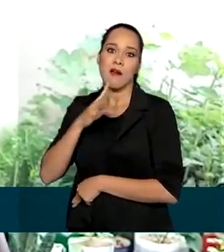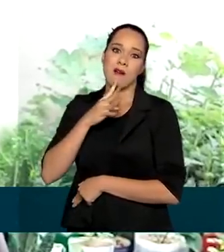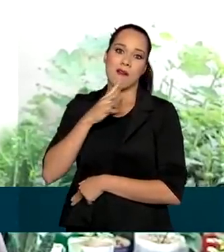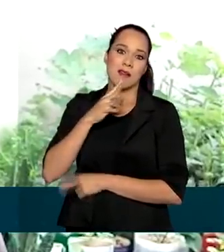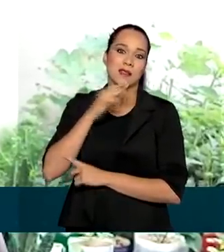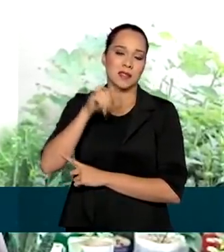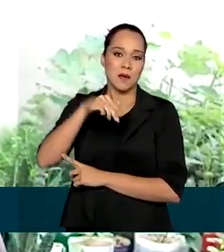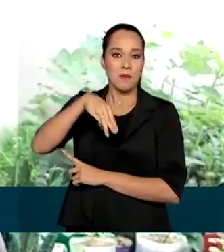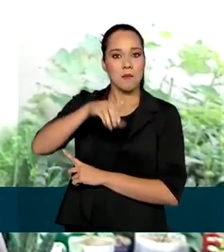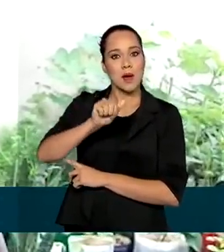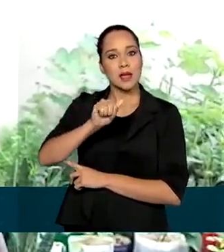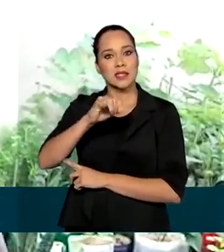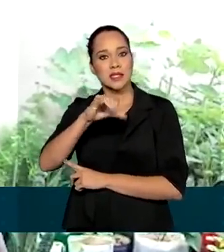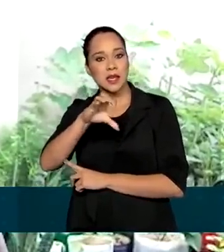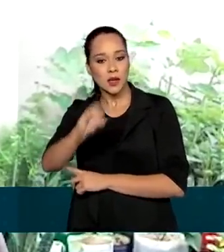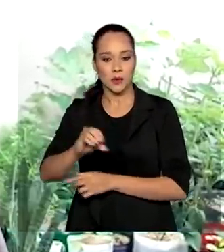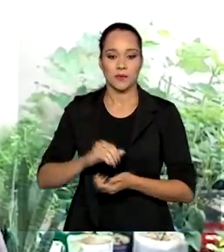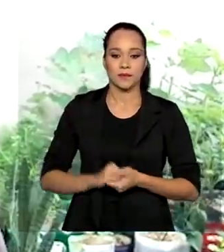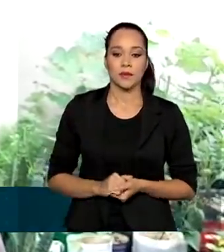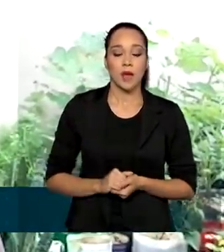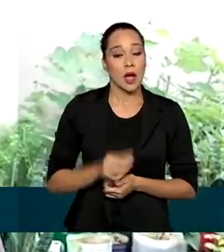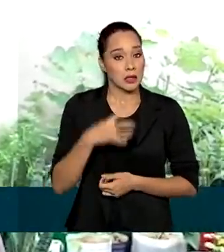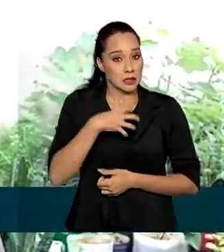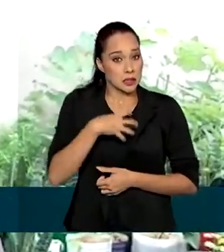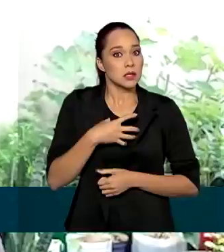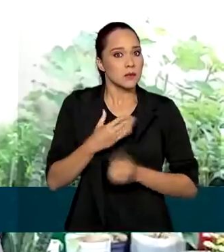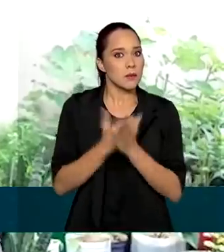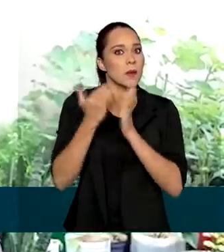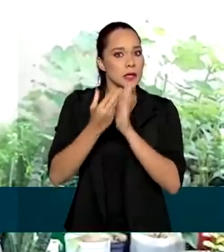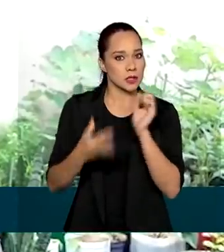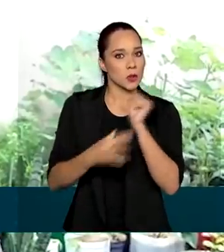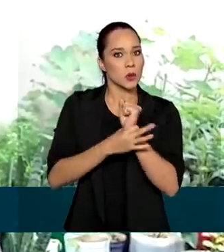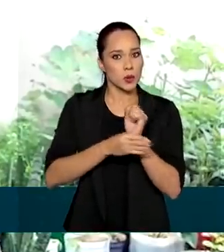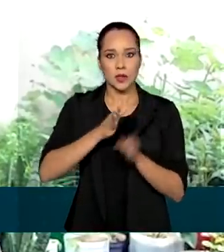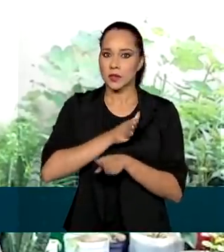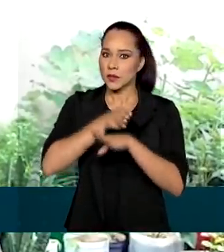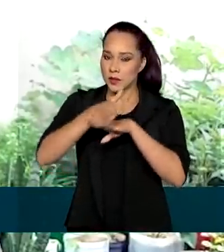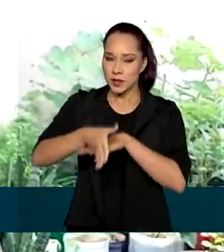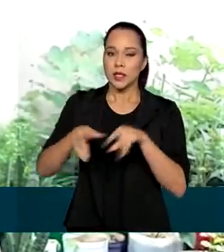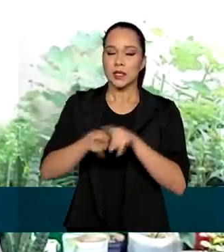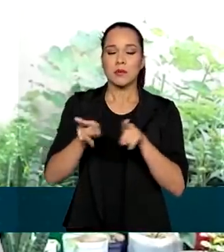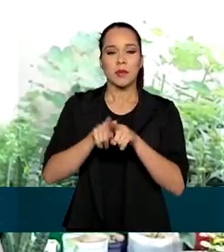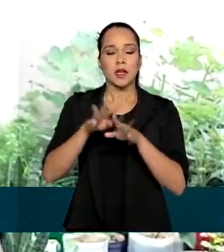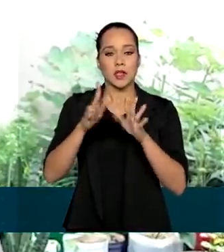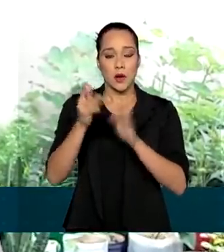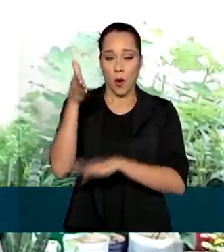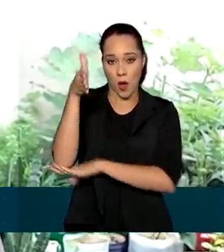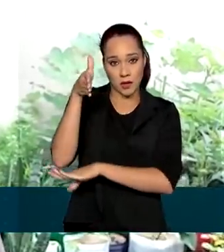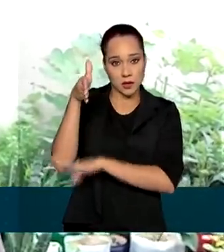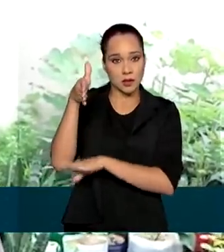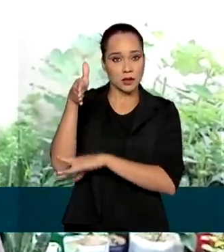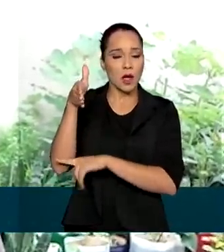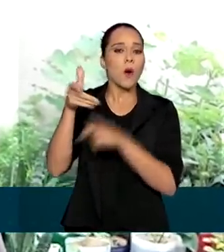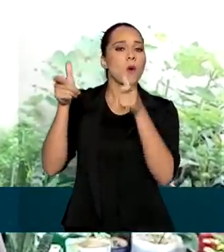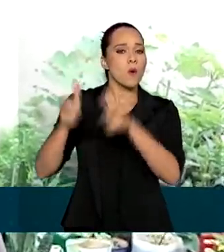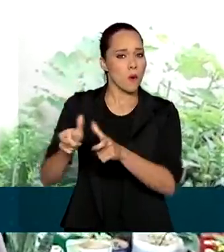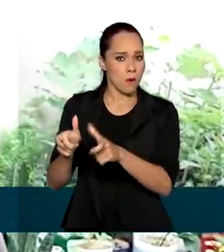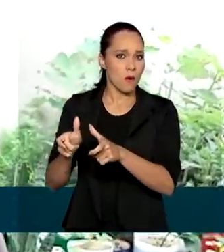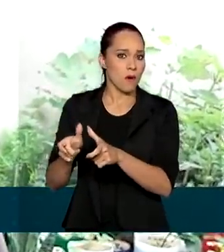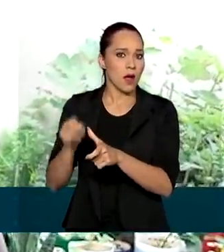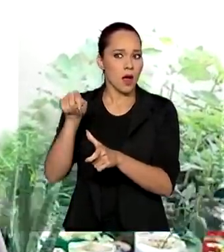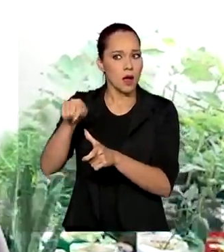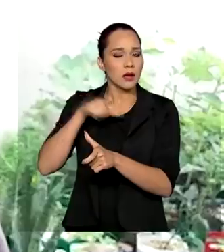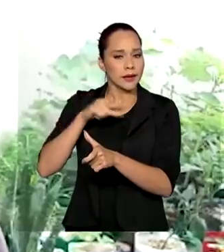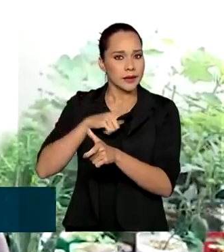Maceió. Eu me sinto muito mais segura em frequentar e até mesmo em hospedar nos estabelecimentos